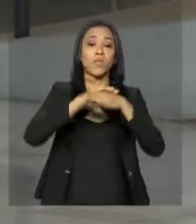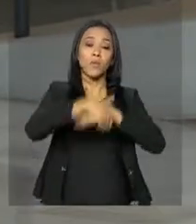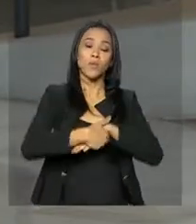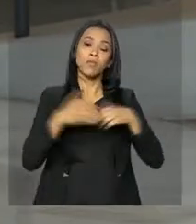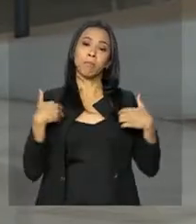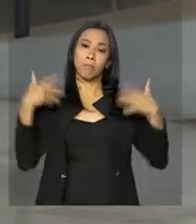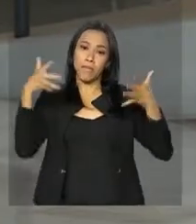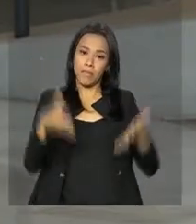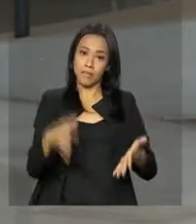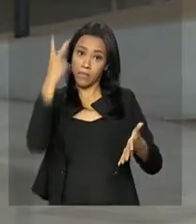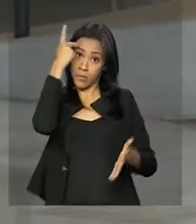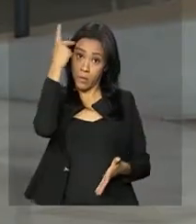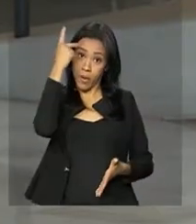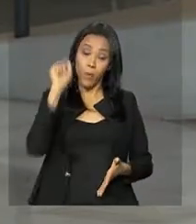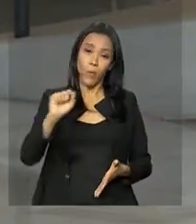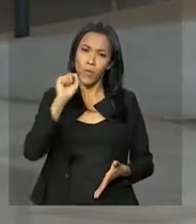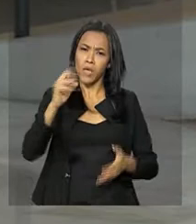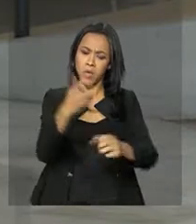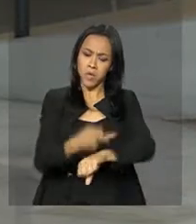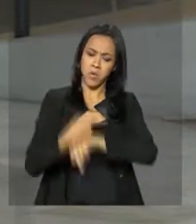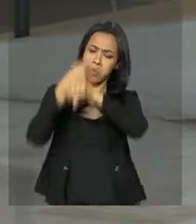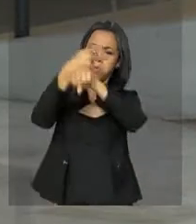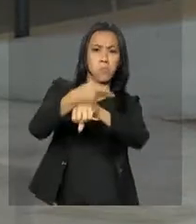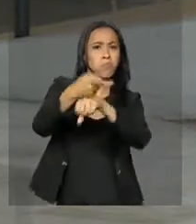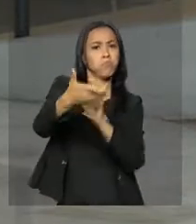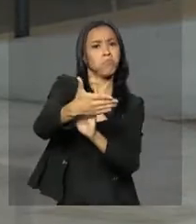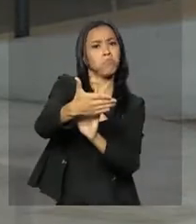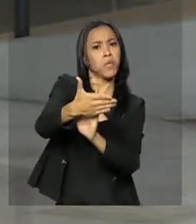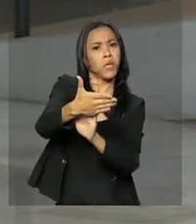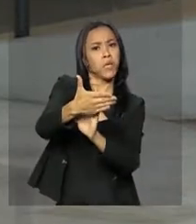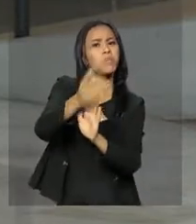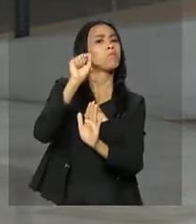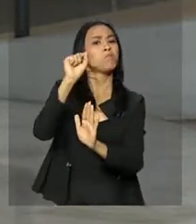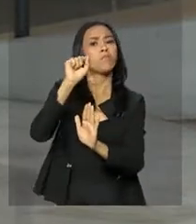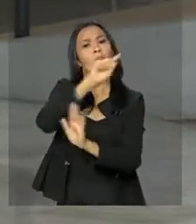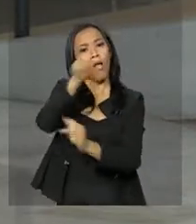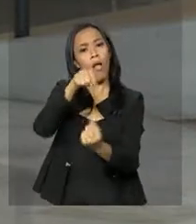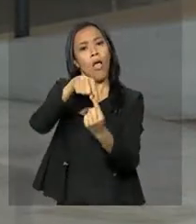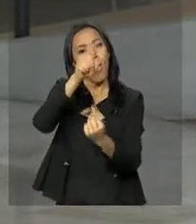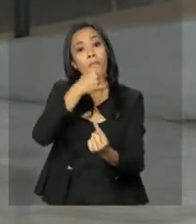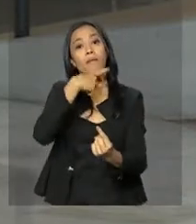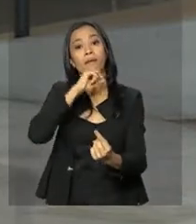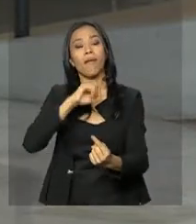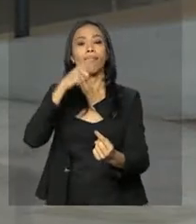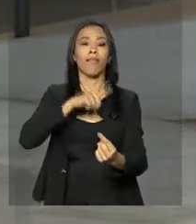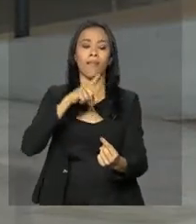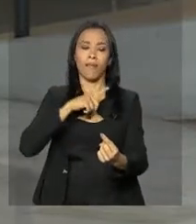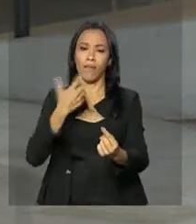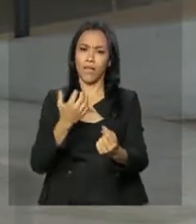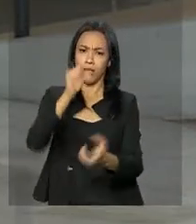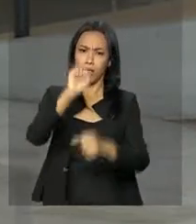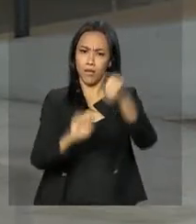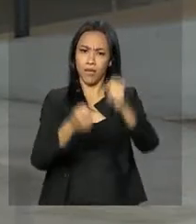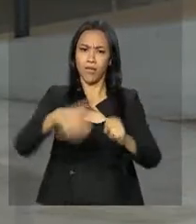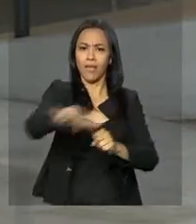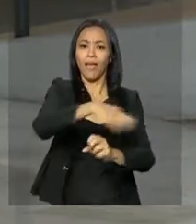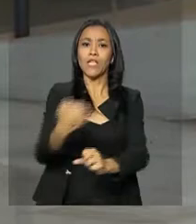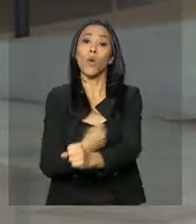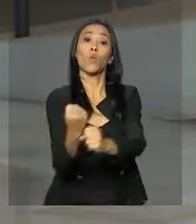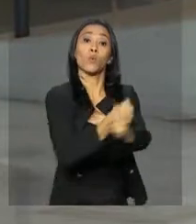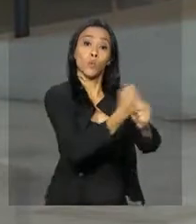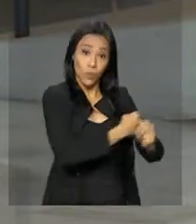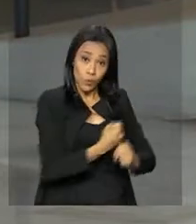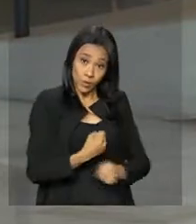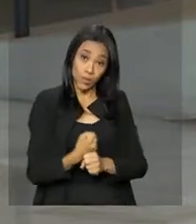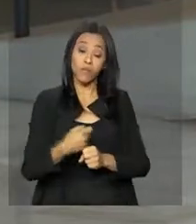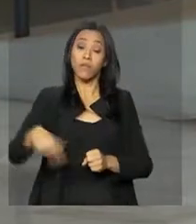27ª edição do Prêmio Anamaco, direcionado aos fabricantes de material de construção, aos lojistas e aos varejistas,